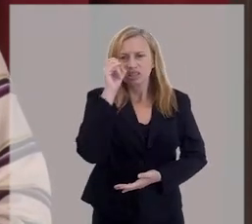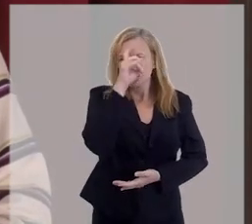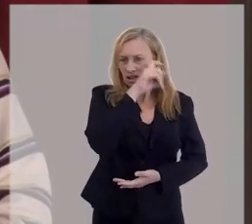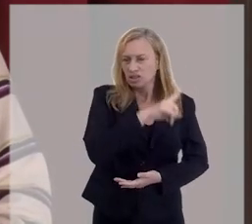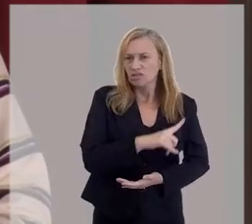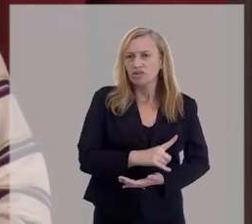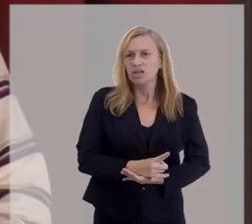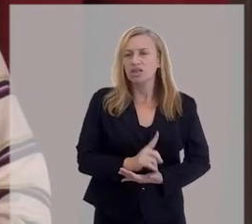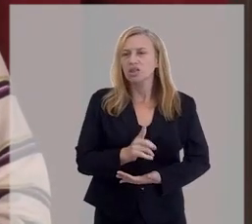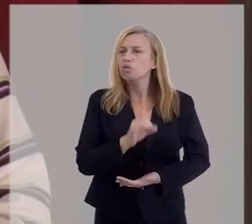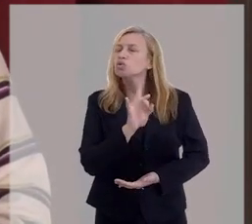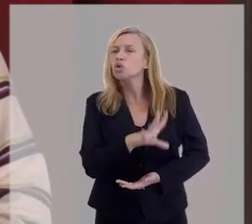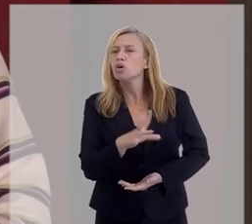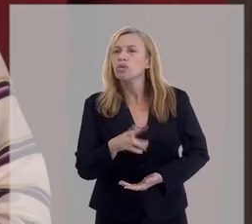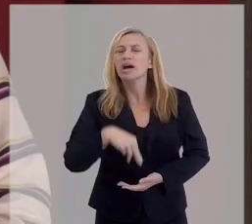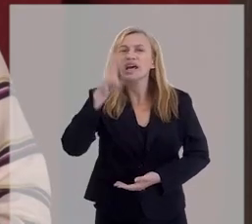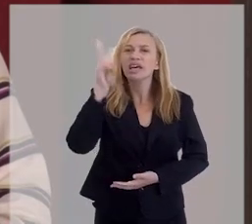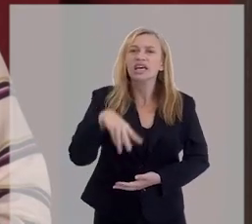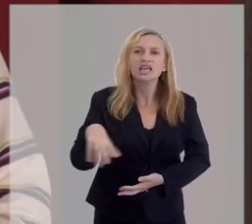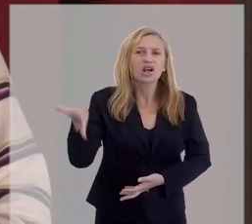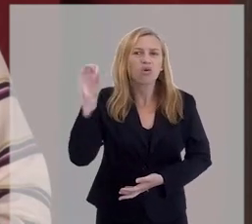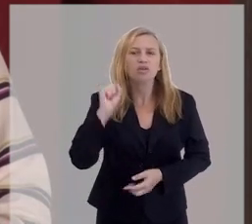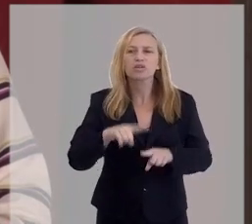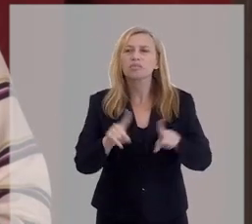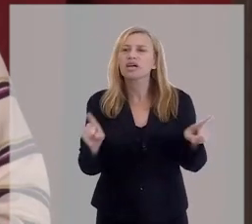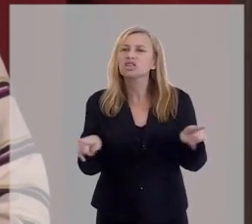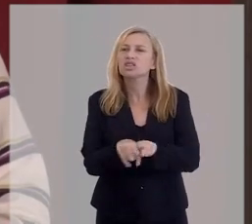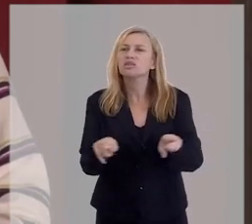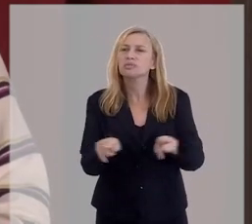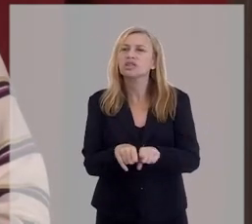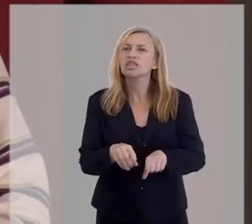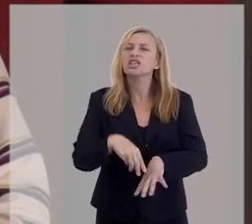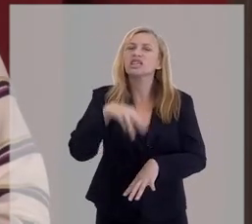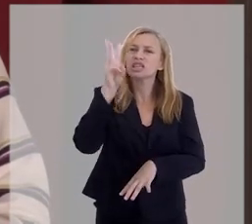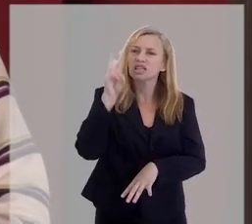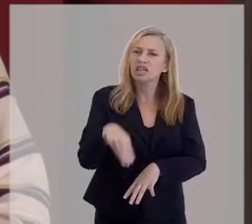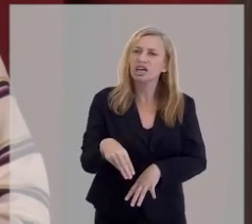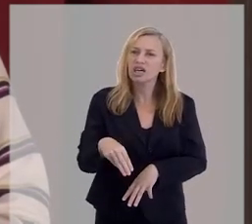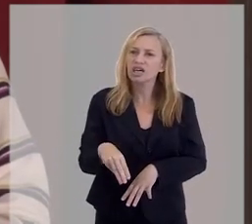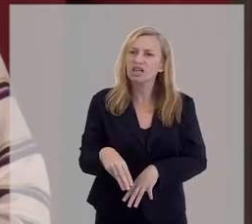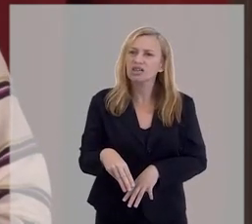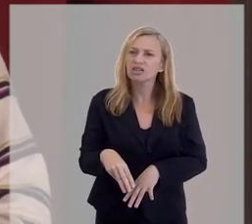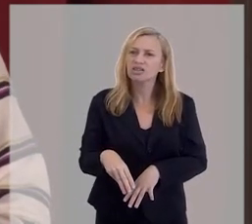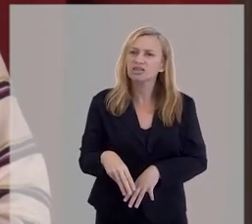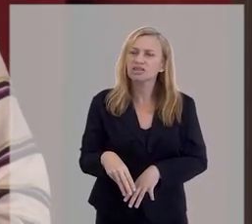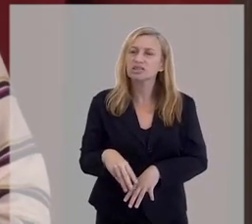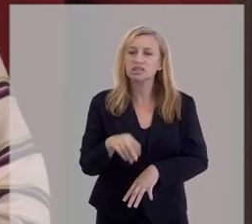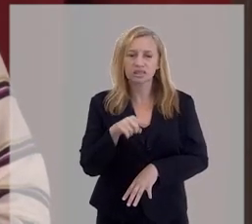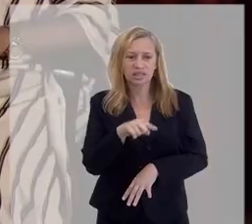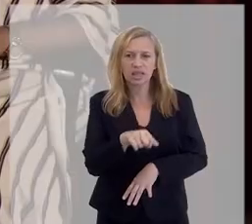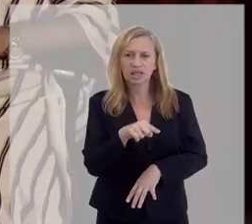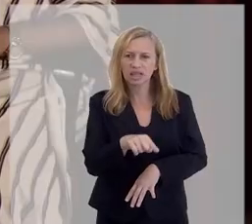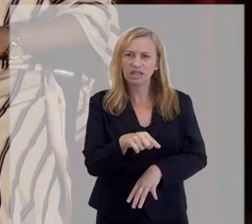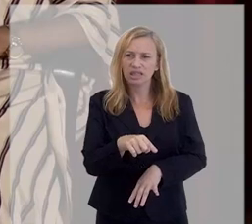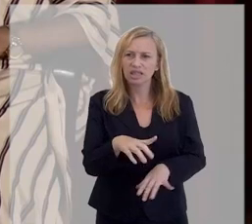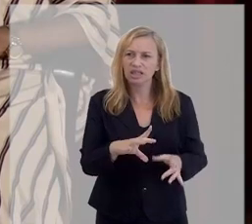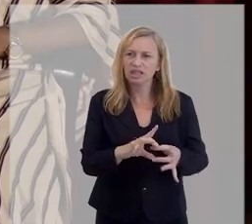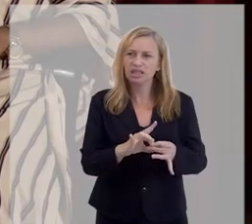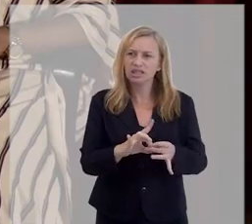difícil de digerir, não só para quem está ouvindo, mas também para aquele médium que está ali